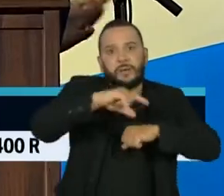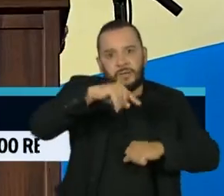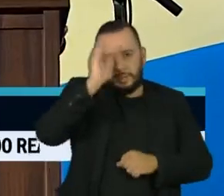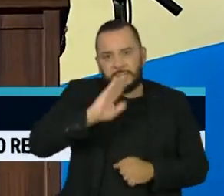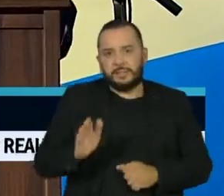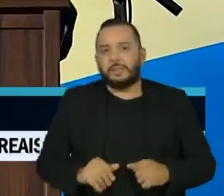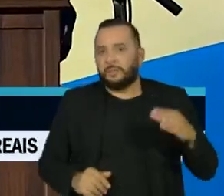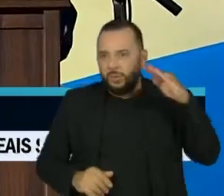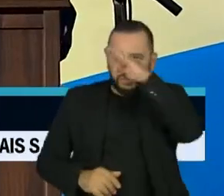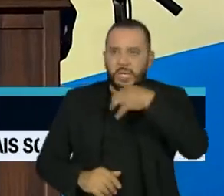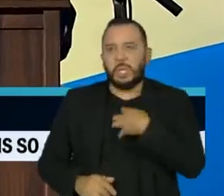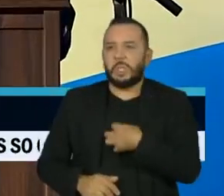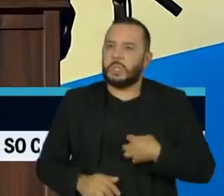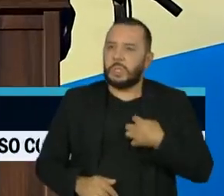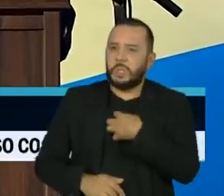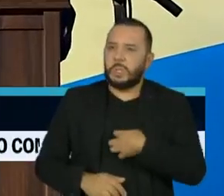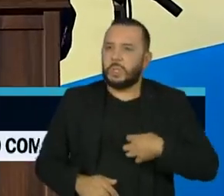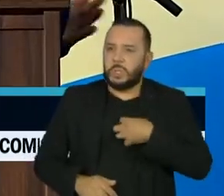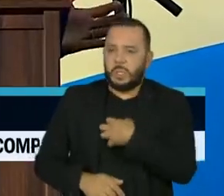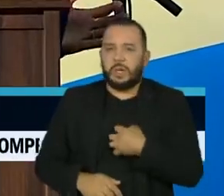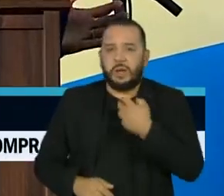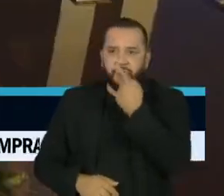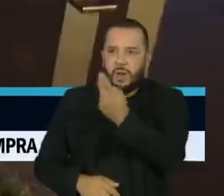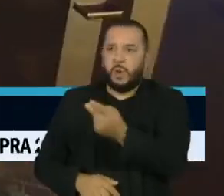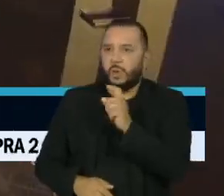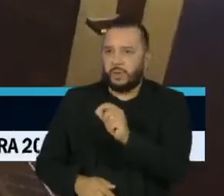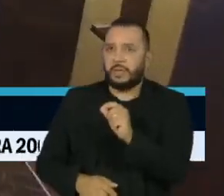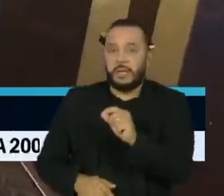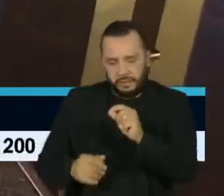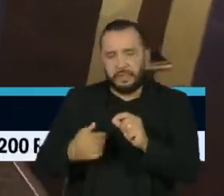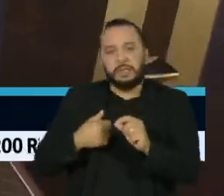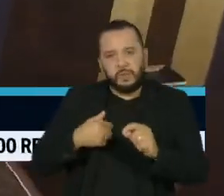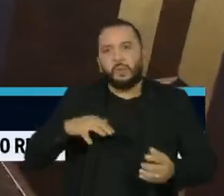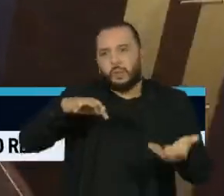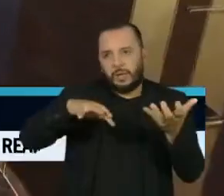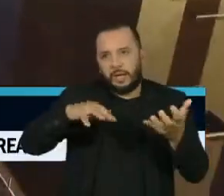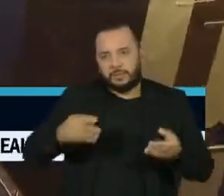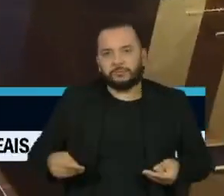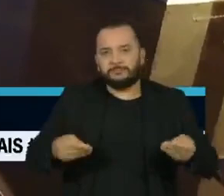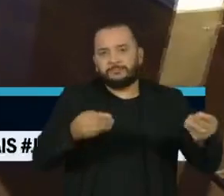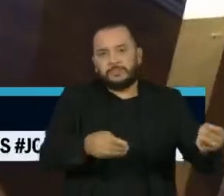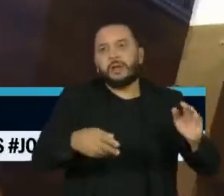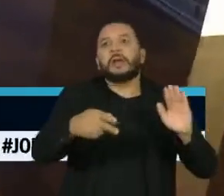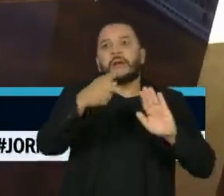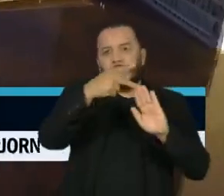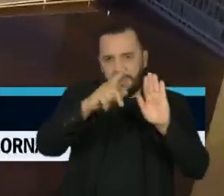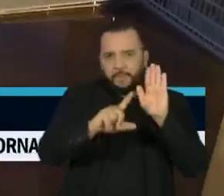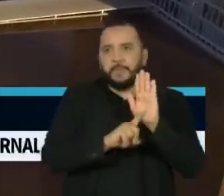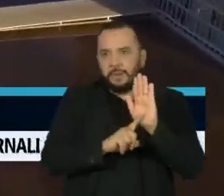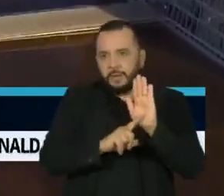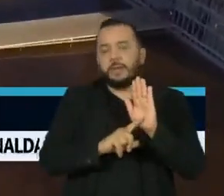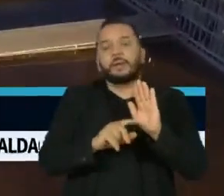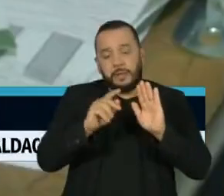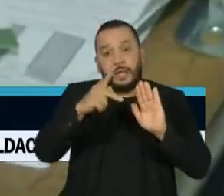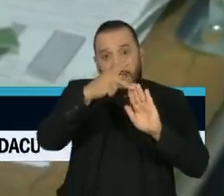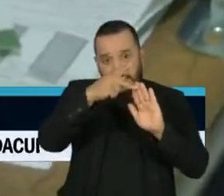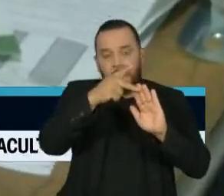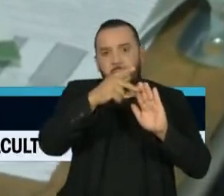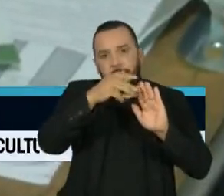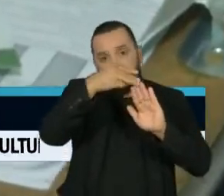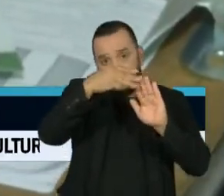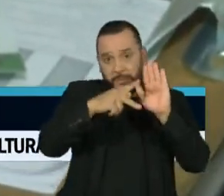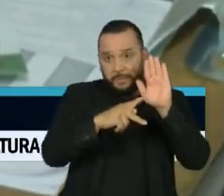Contrariado, Bolsonaro não descarta a possibilidade de enviar ao Congresso uma medida provisória para que somente o governo federal